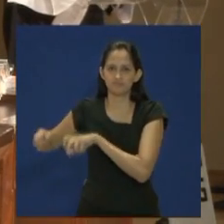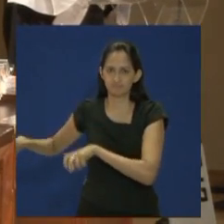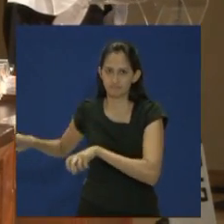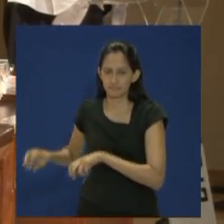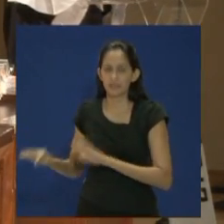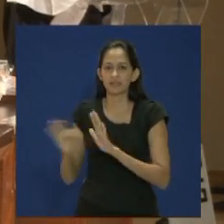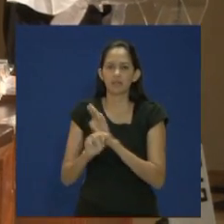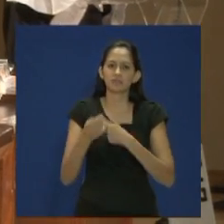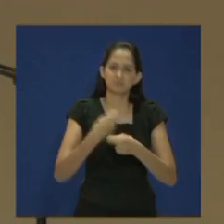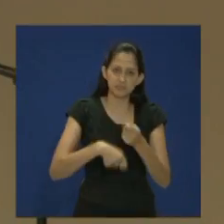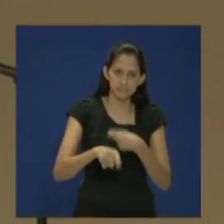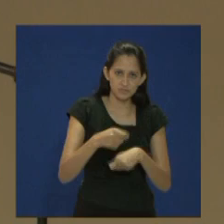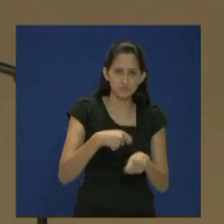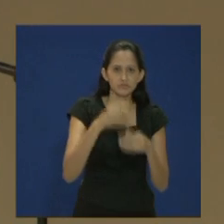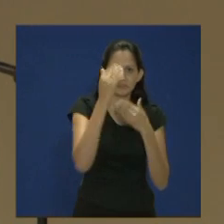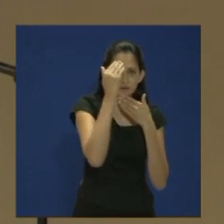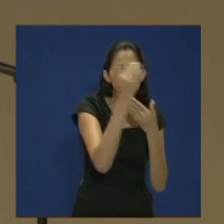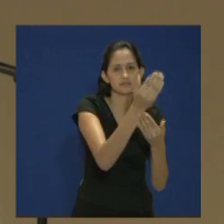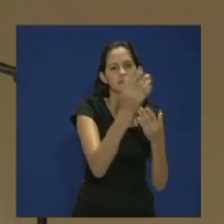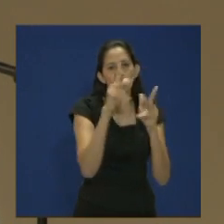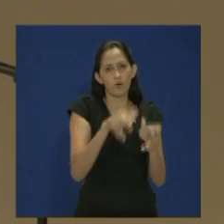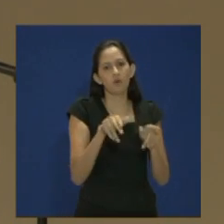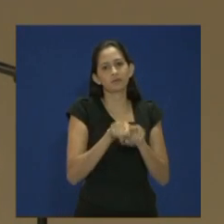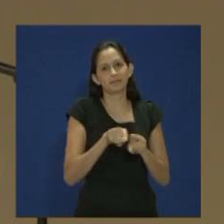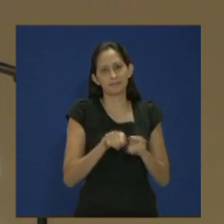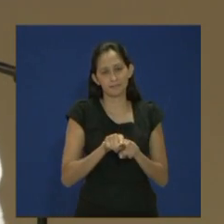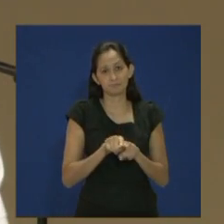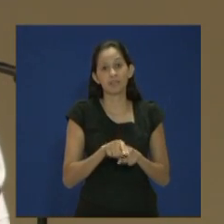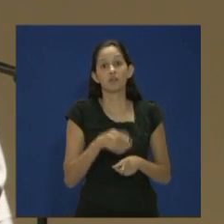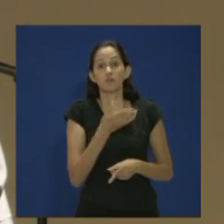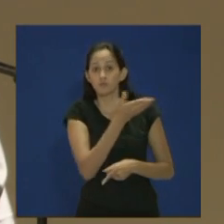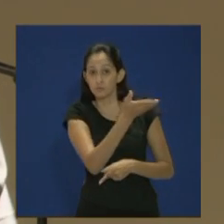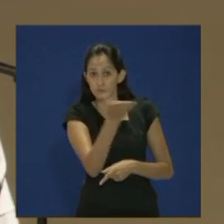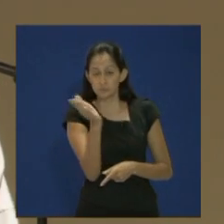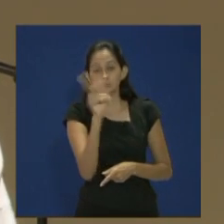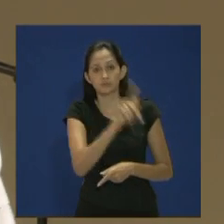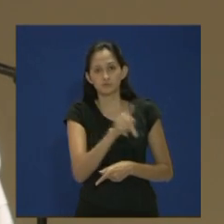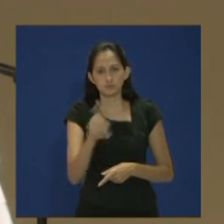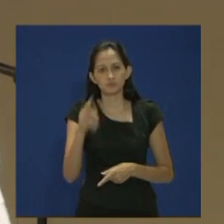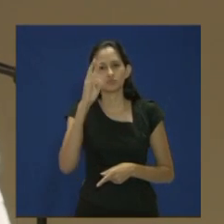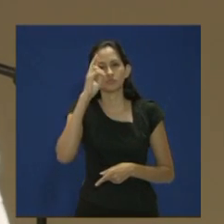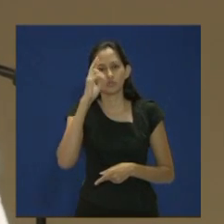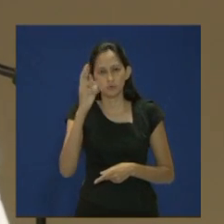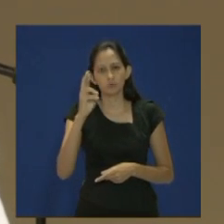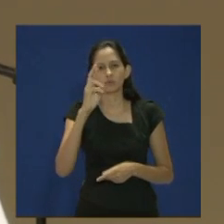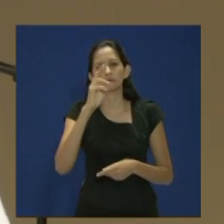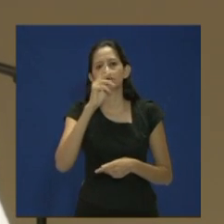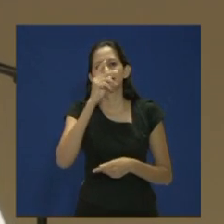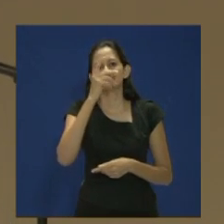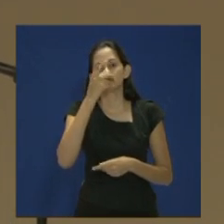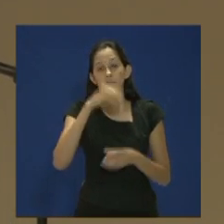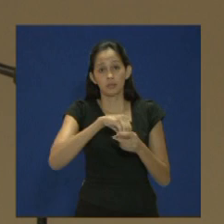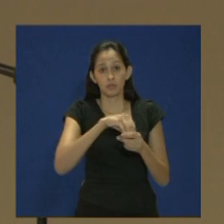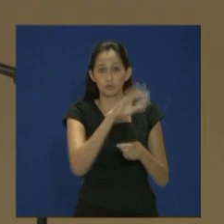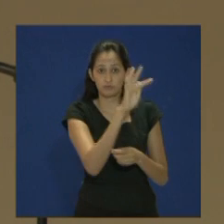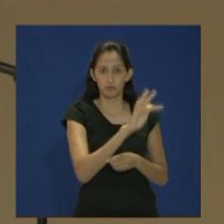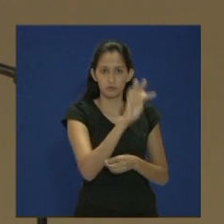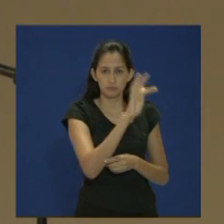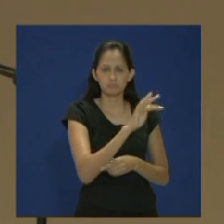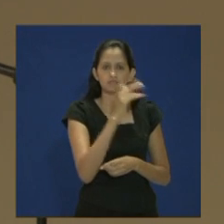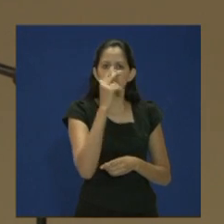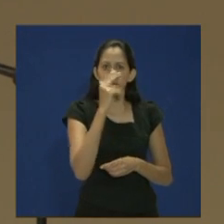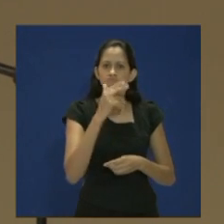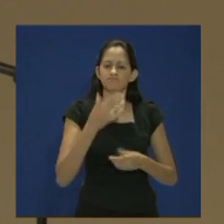Técnicos administrativos, igualmente. São vocês, professores, diretores, que estão nas unidades, que constroem a